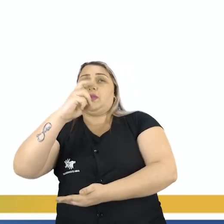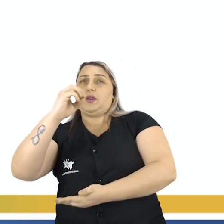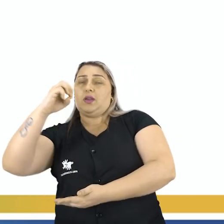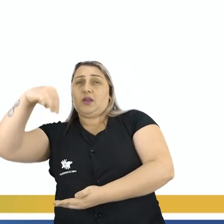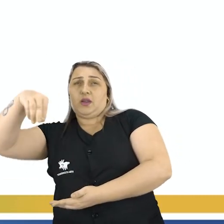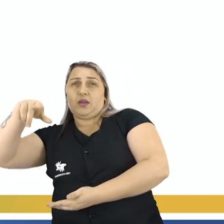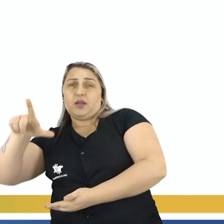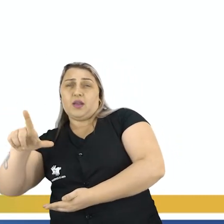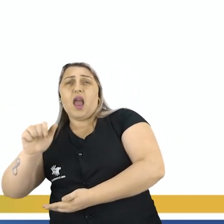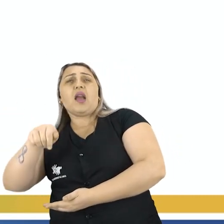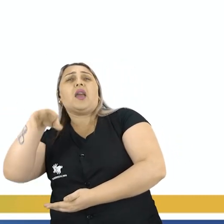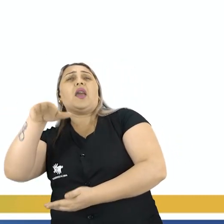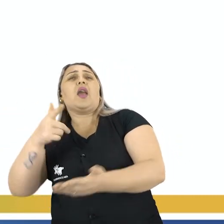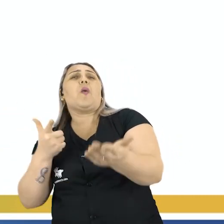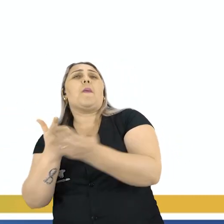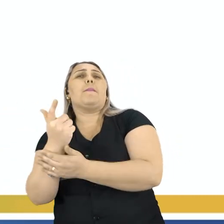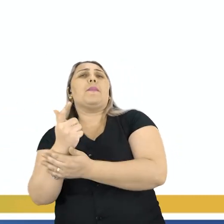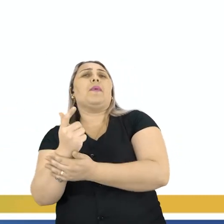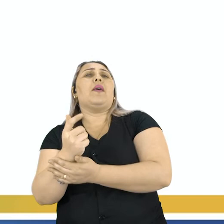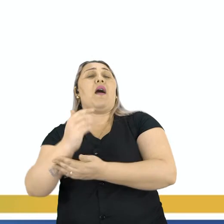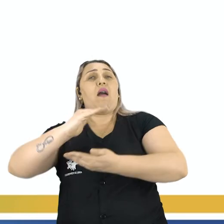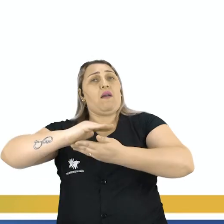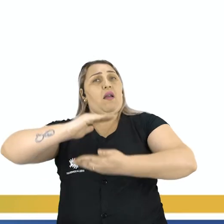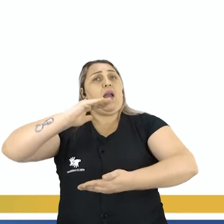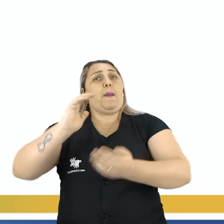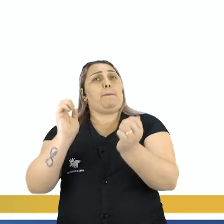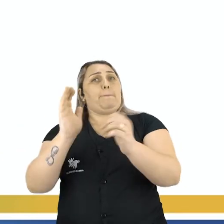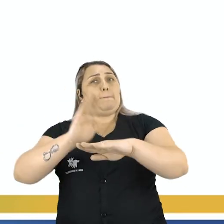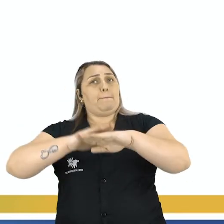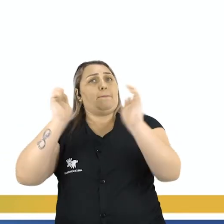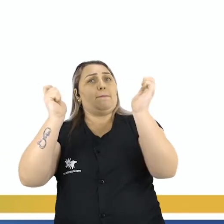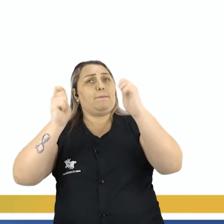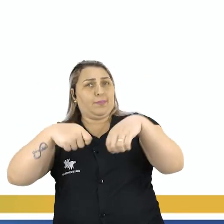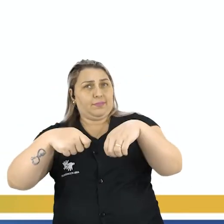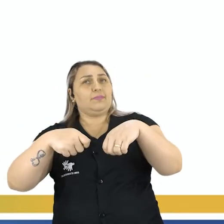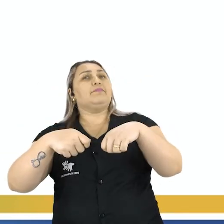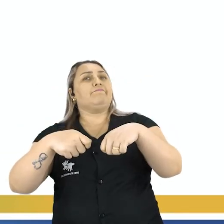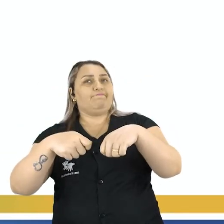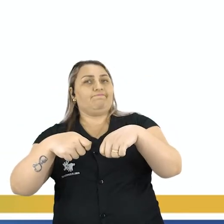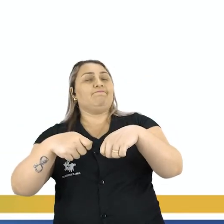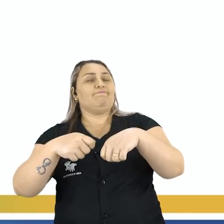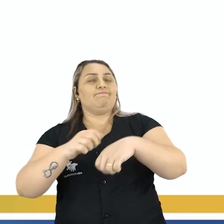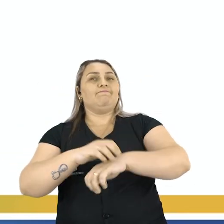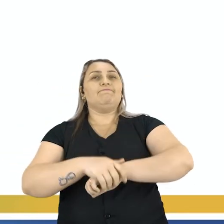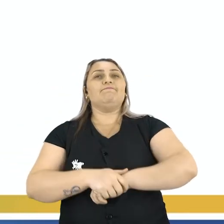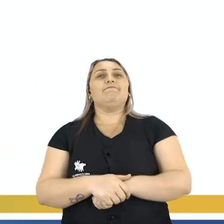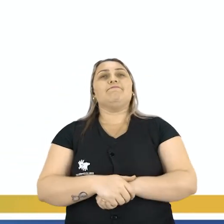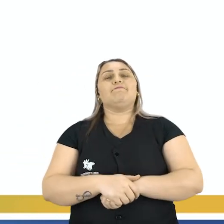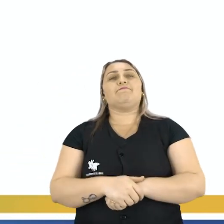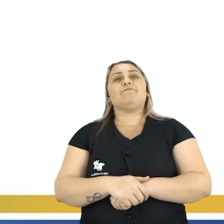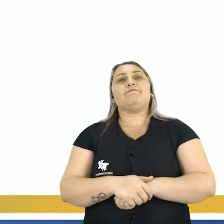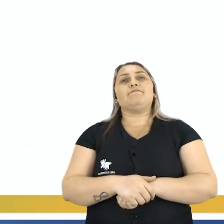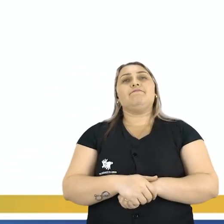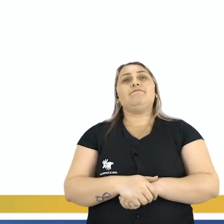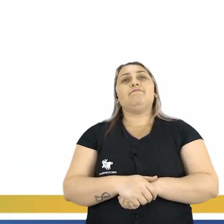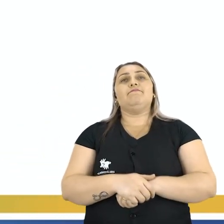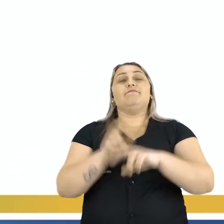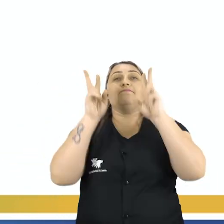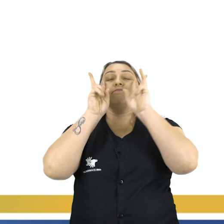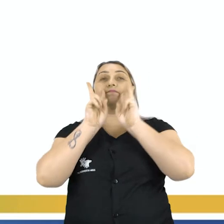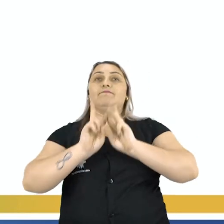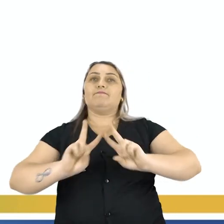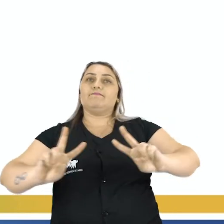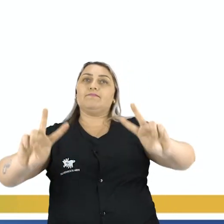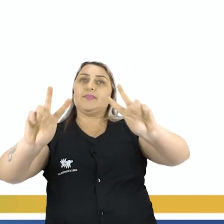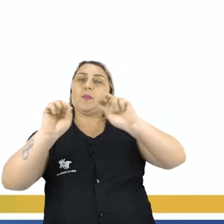problema Quem comprou A garrafa De maior capacidade Né Só em visualizar